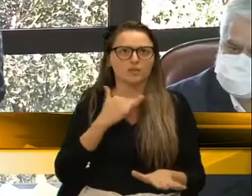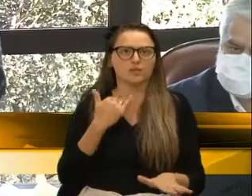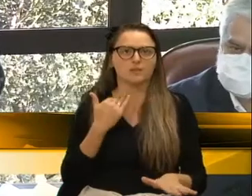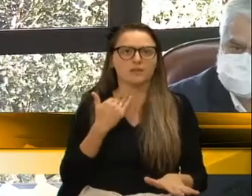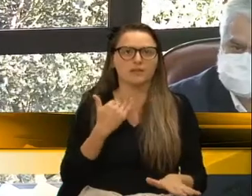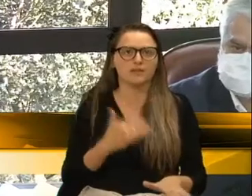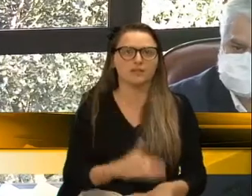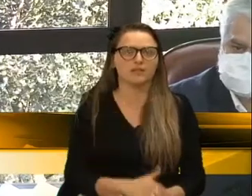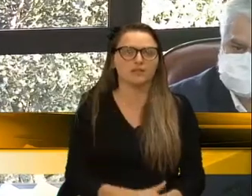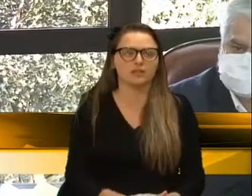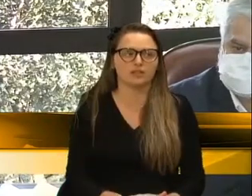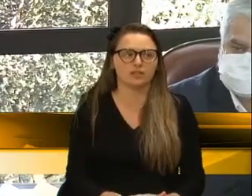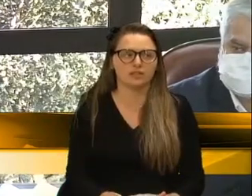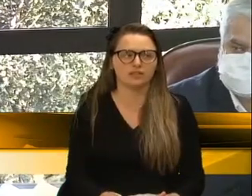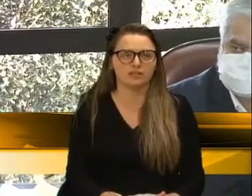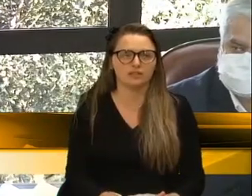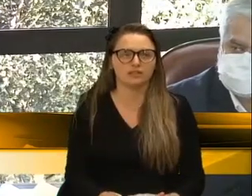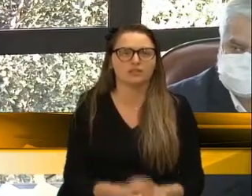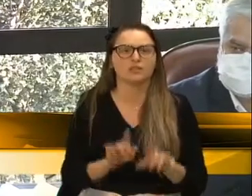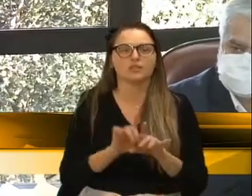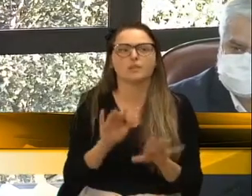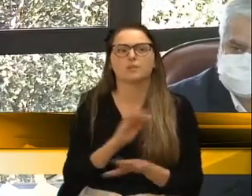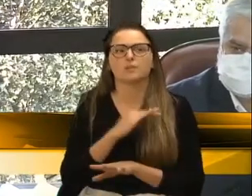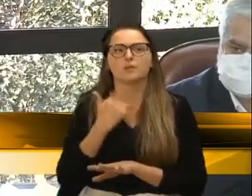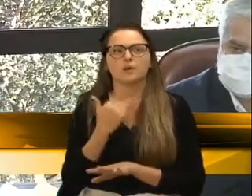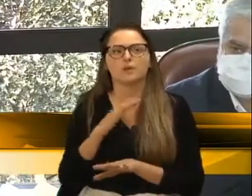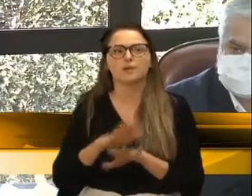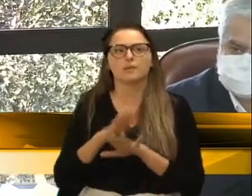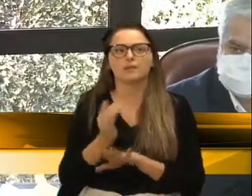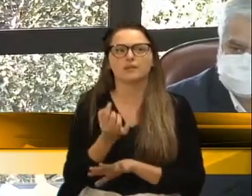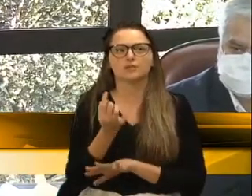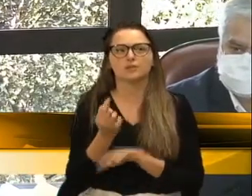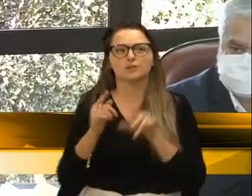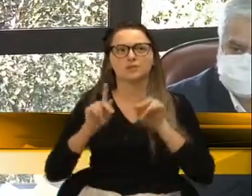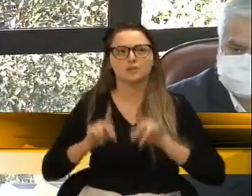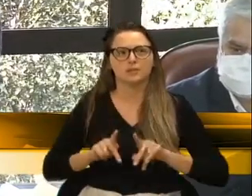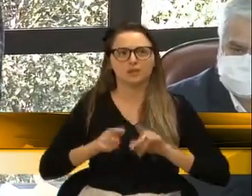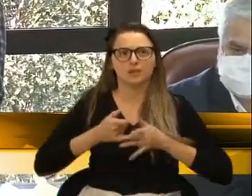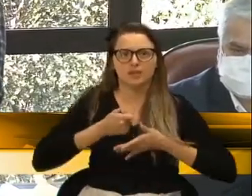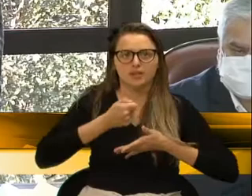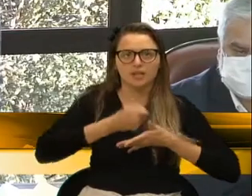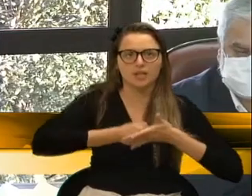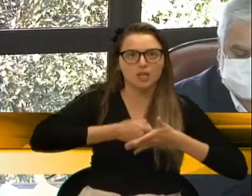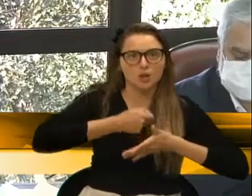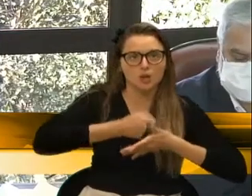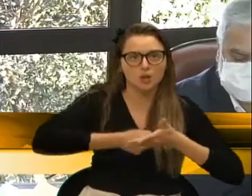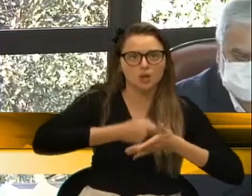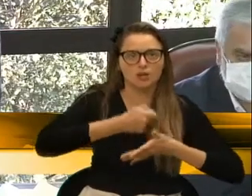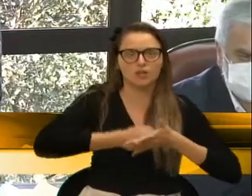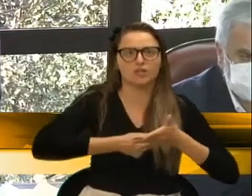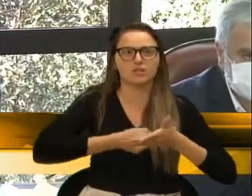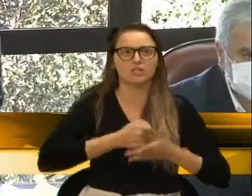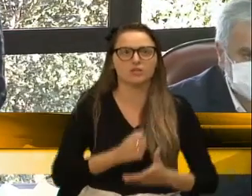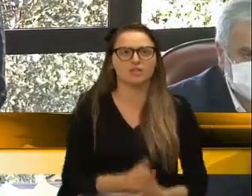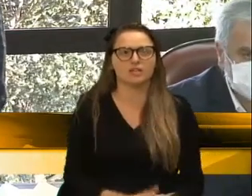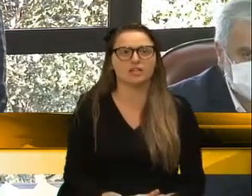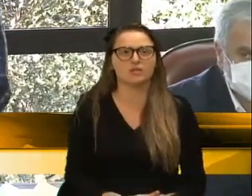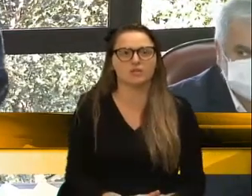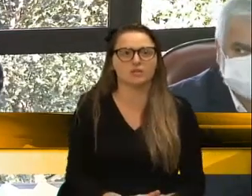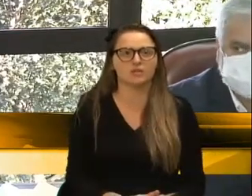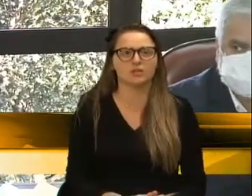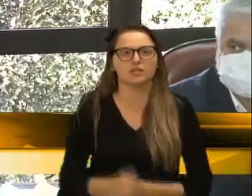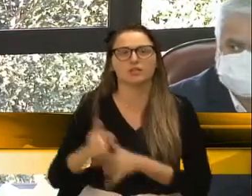vereador Bandeira. Perder mais um guerreiro, que eu sempre falo aqui, do interior da colônia, que